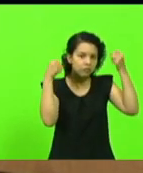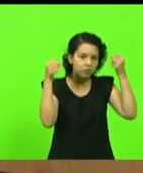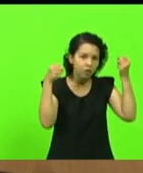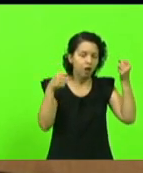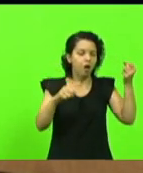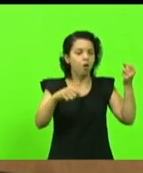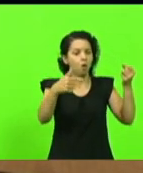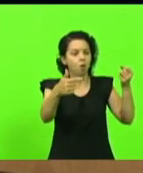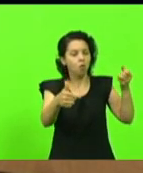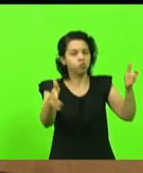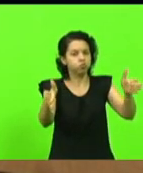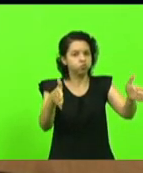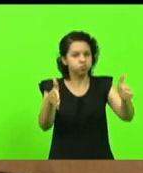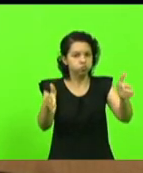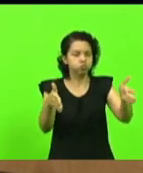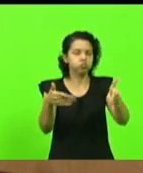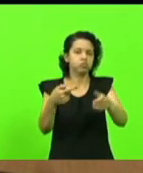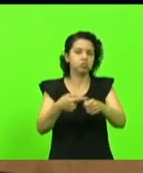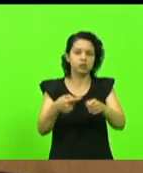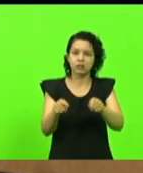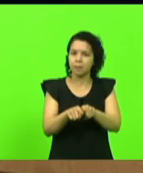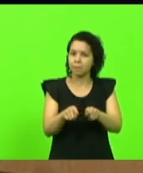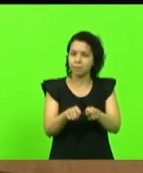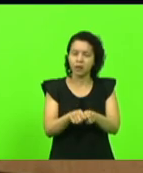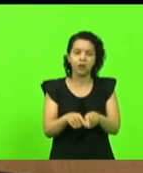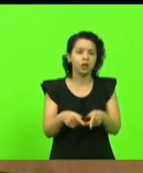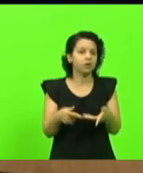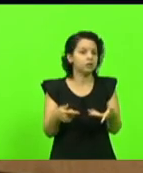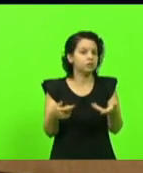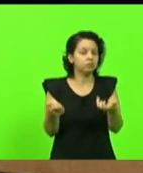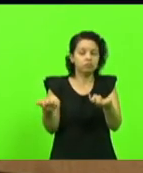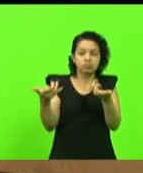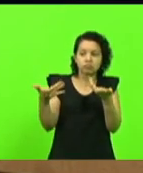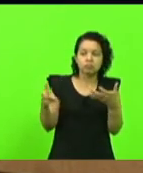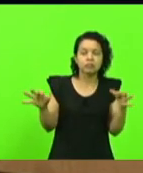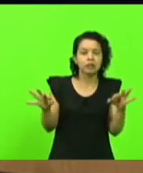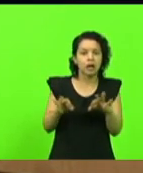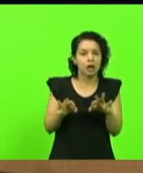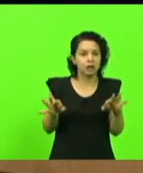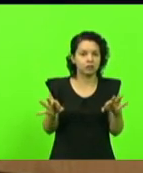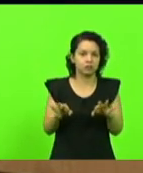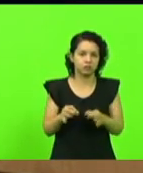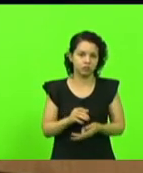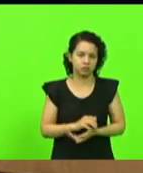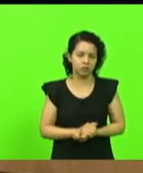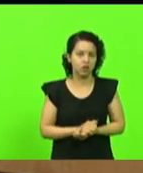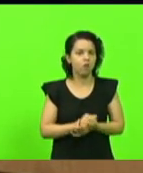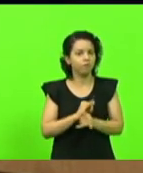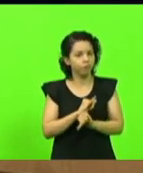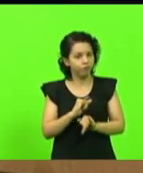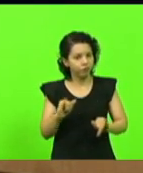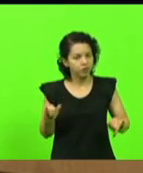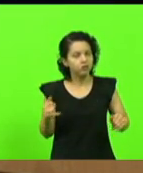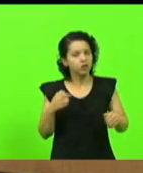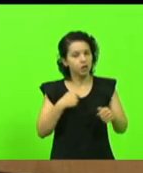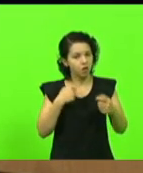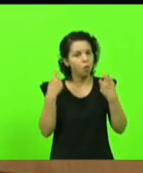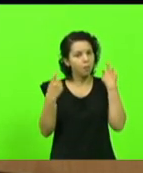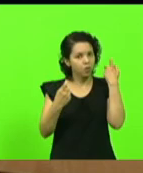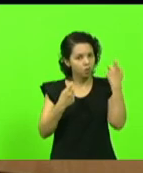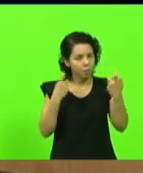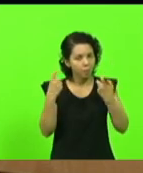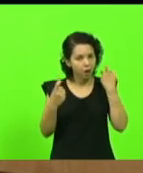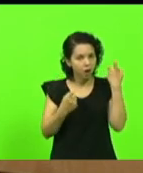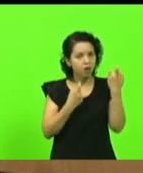Catanduvas para citar apenas algum então eu quero deixar essa preocupação fazer um apelo eu sei que com